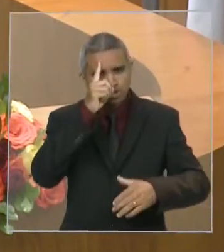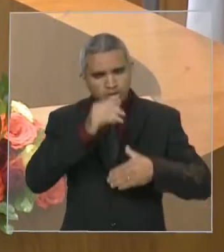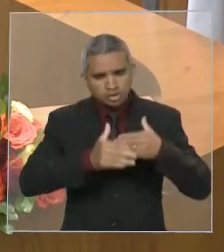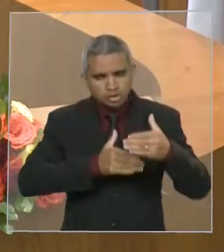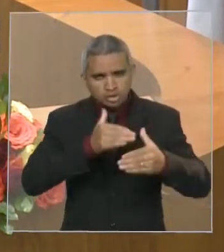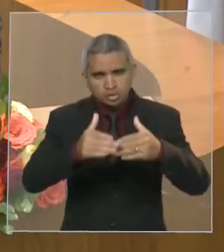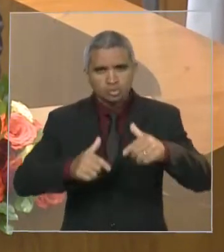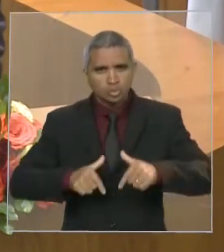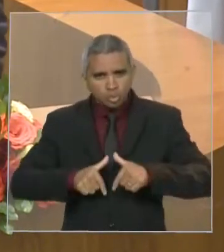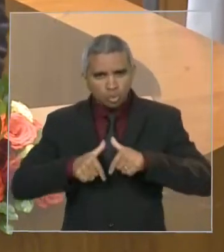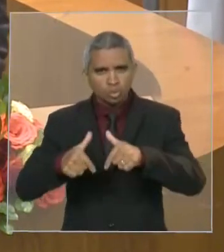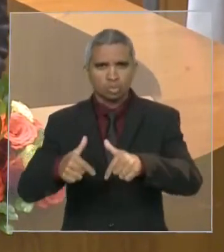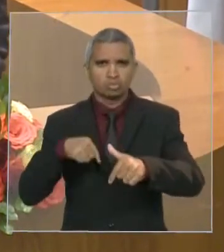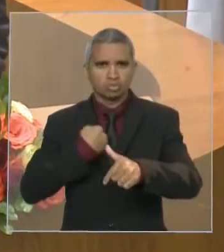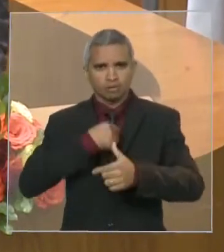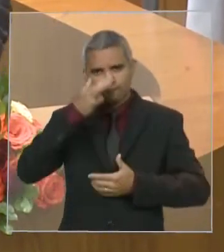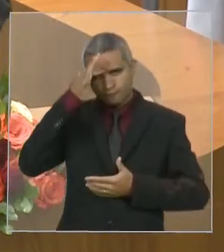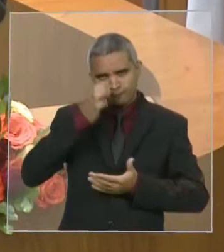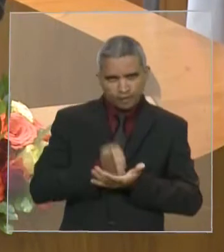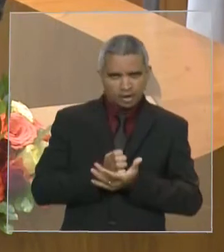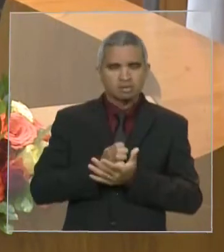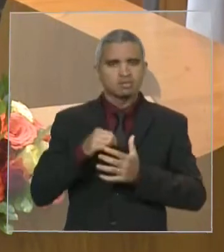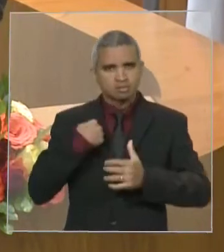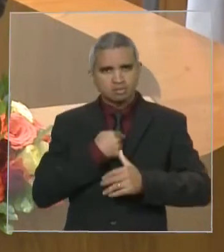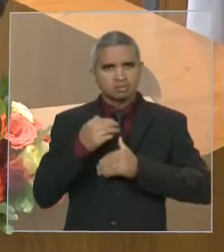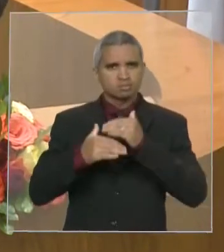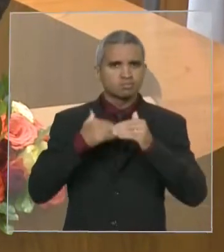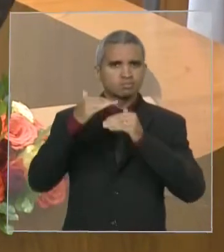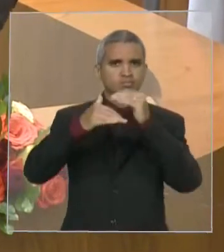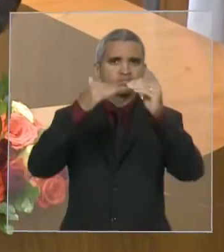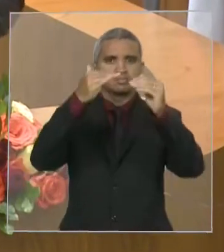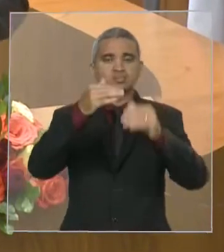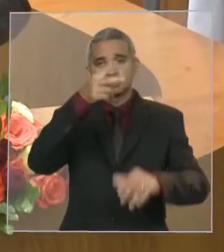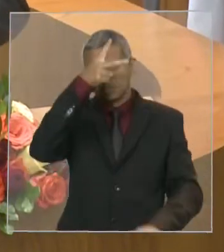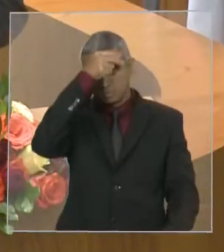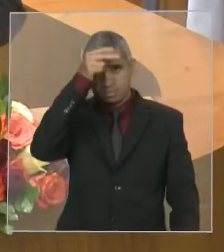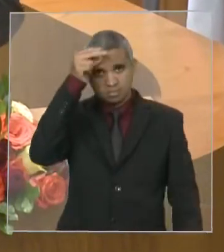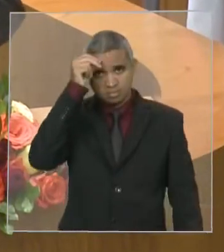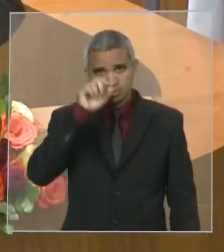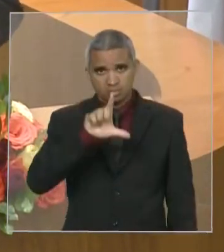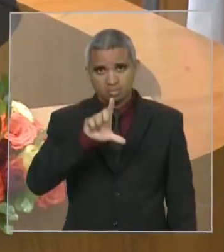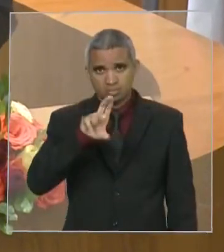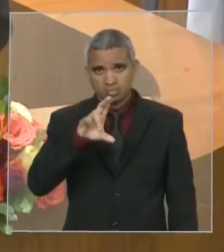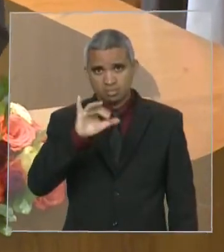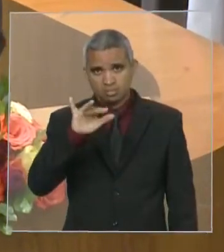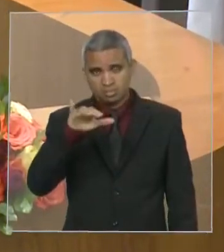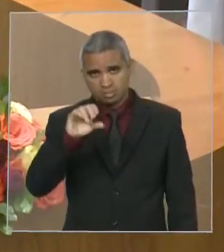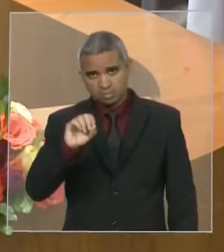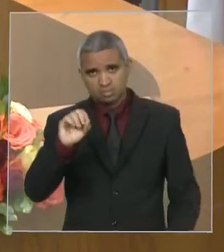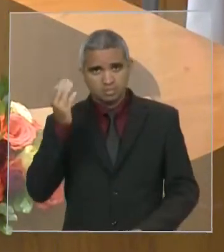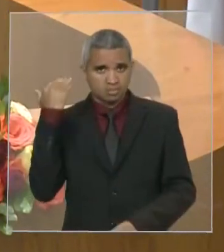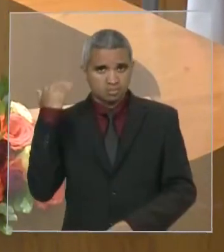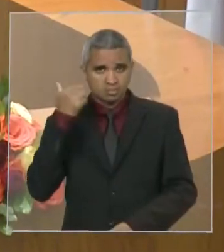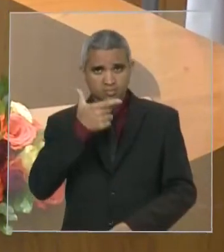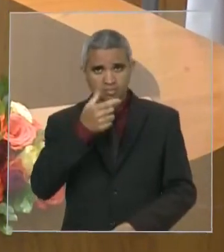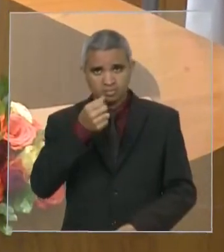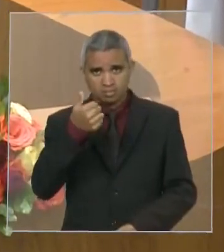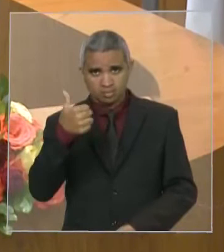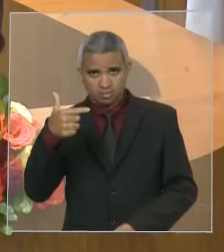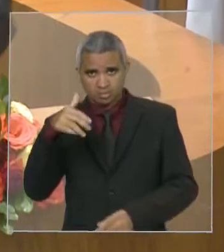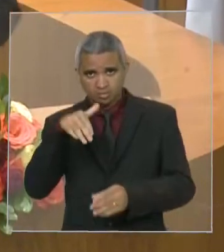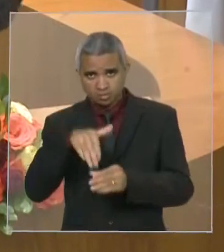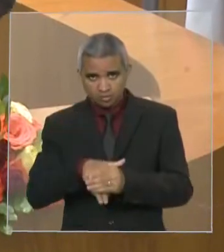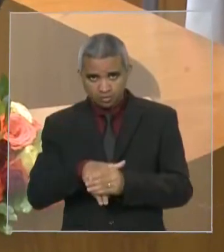e muita sapiência nós vamos avançando. O prefeito Luciano, quando foi eleito em 2012, se comprometeu com algum dos compromissos.